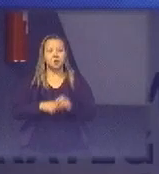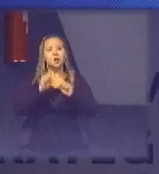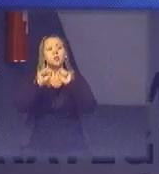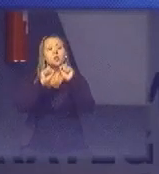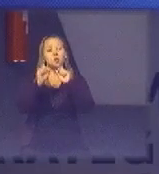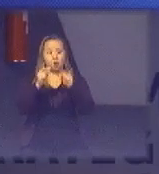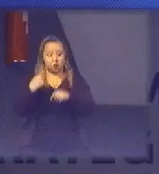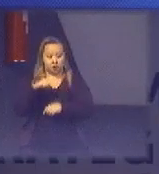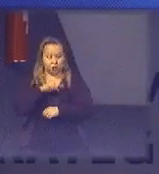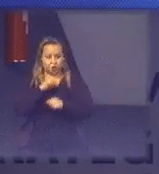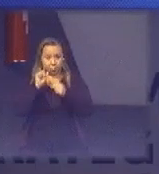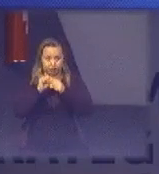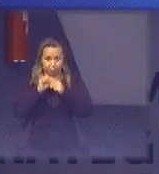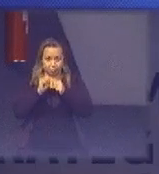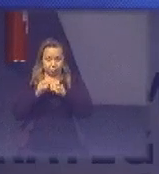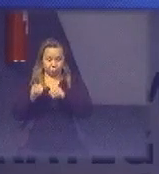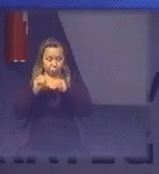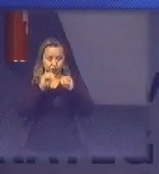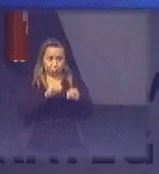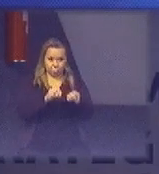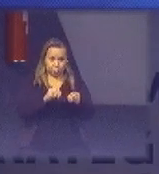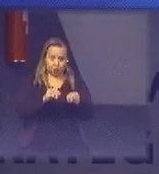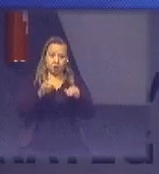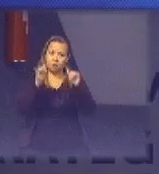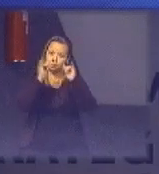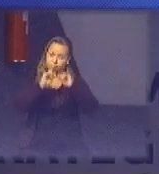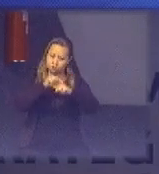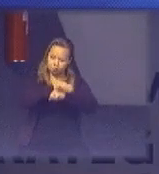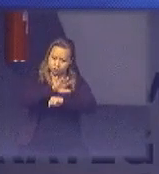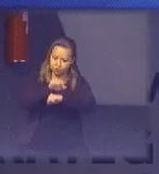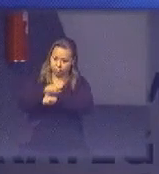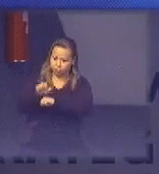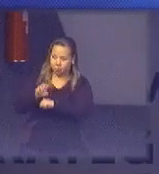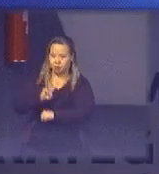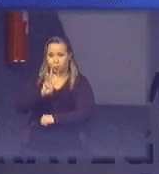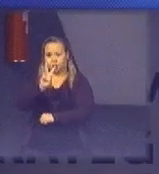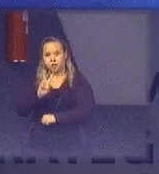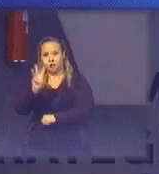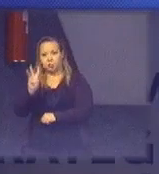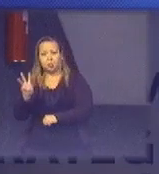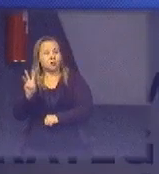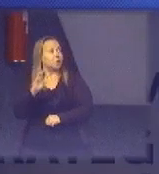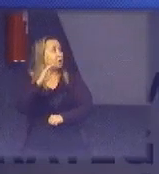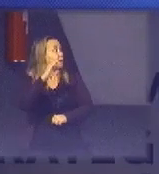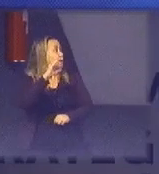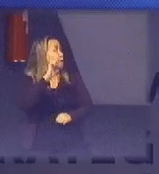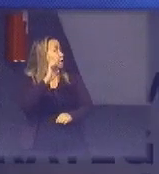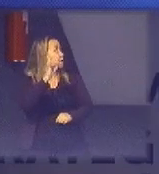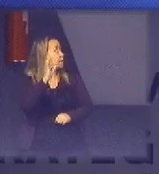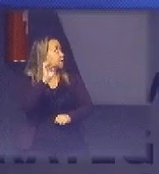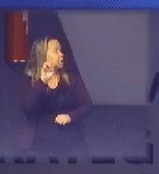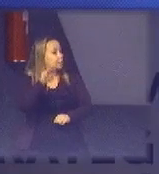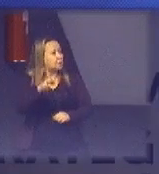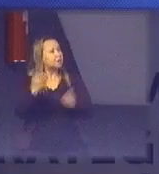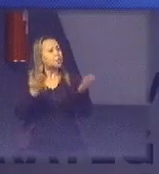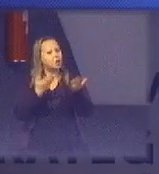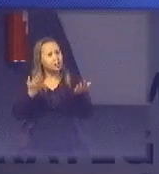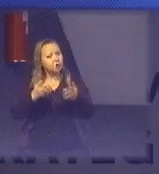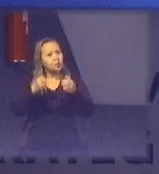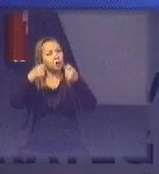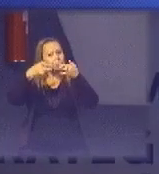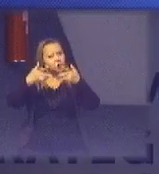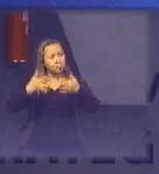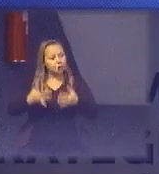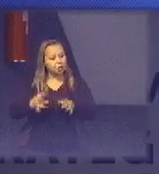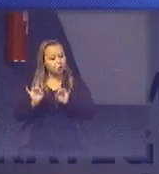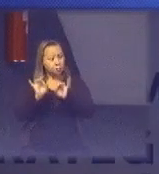fizemos nós colocamos disponível gratuitamente no site do CETEM um manual explicando como descartar